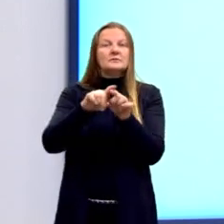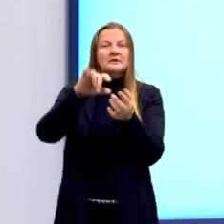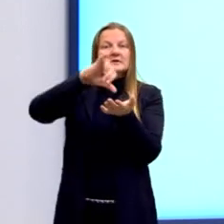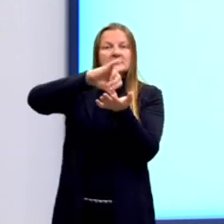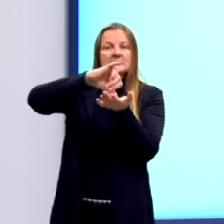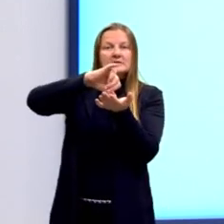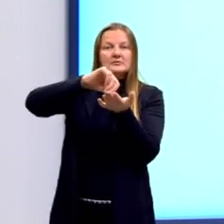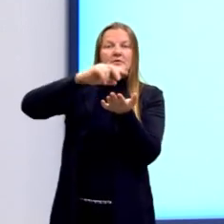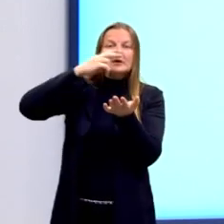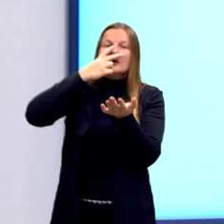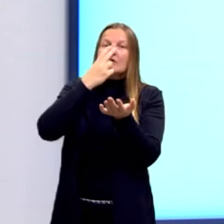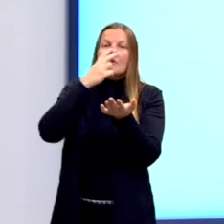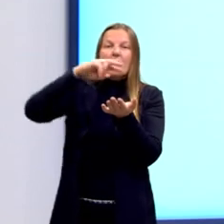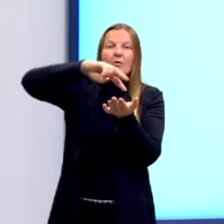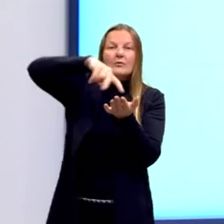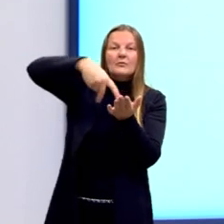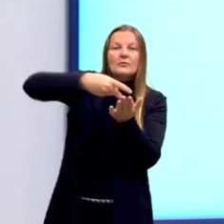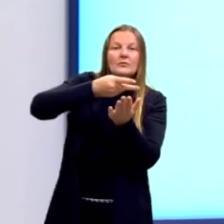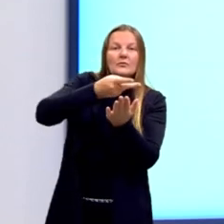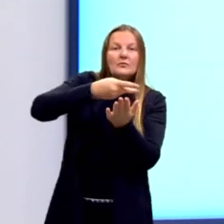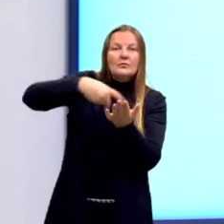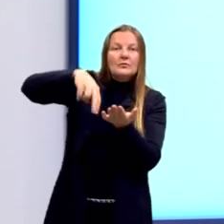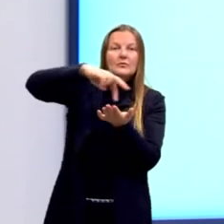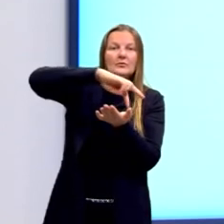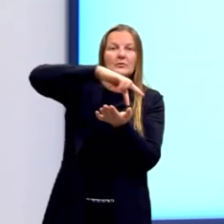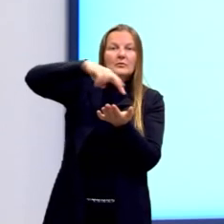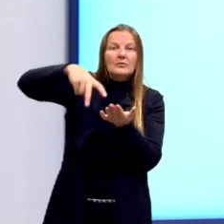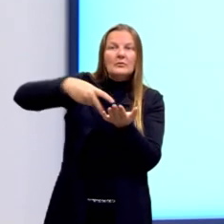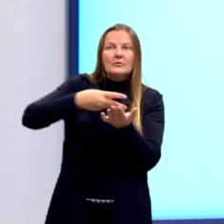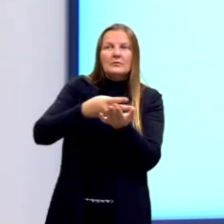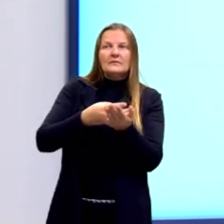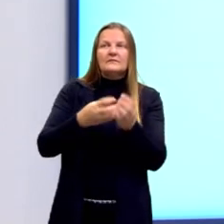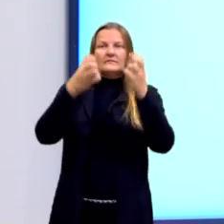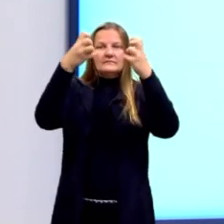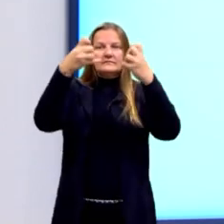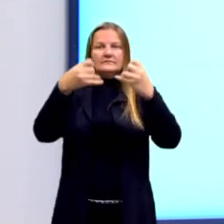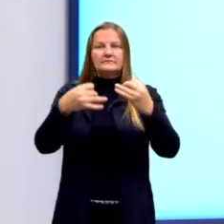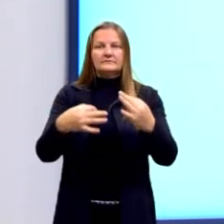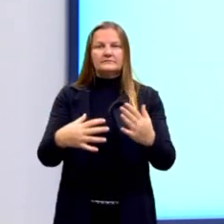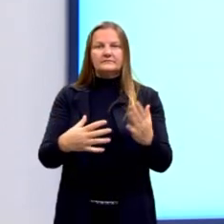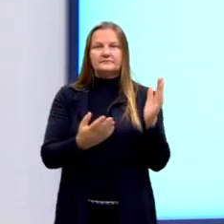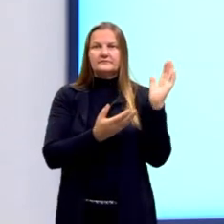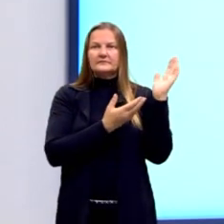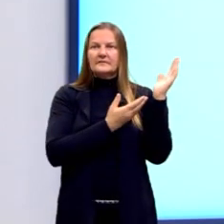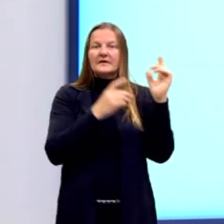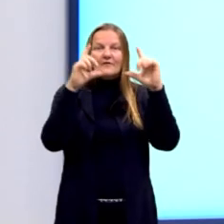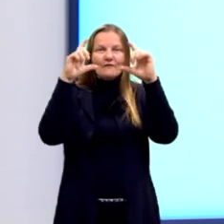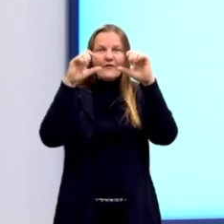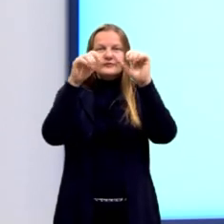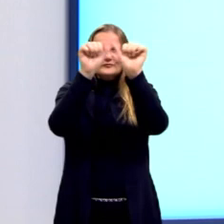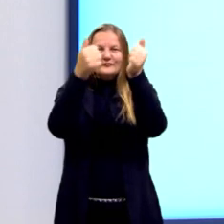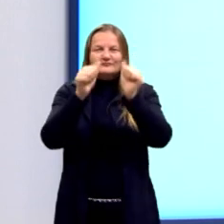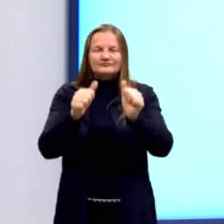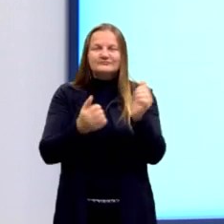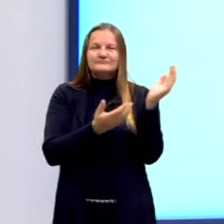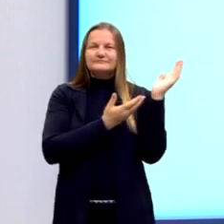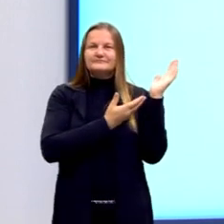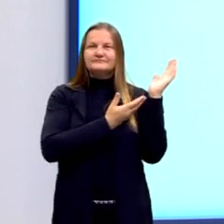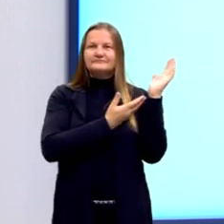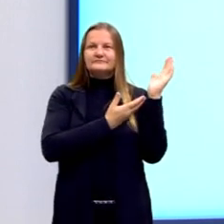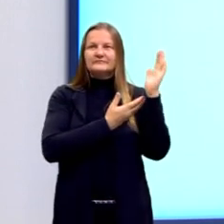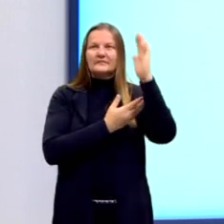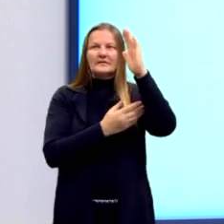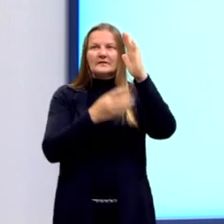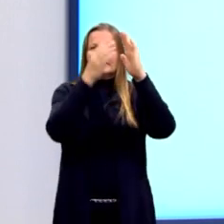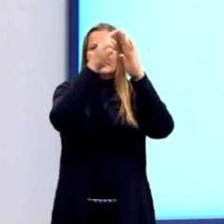circunferência inscrita nesse triângulo. Aqui nós temos a imagem, então temos um triângulo.